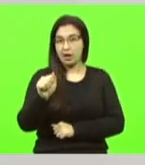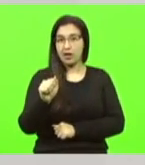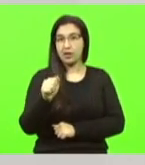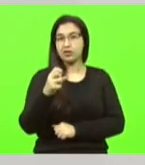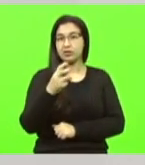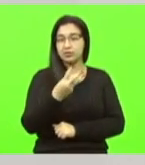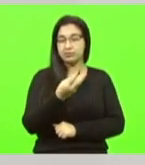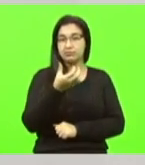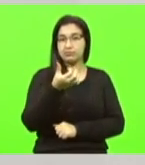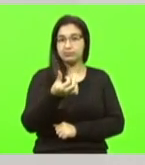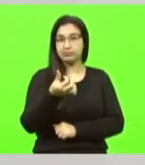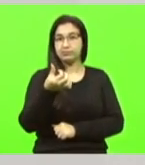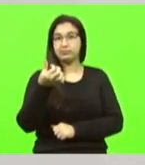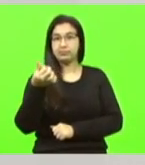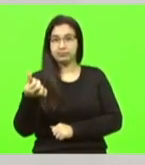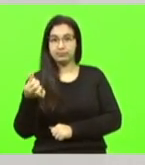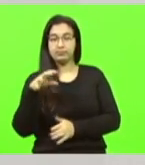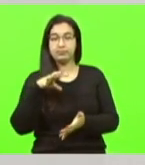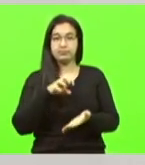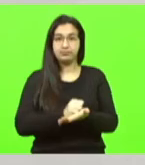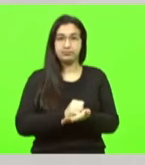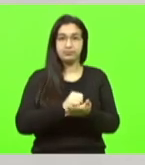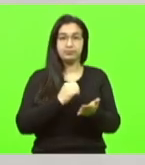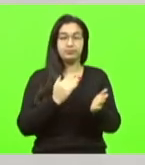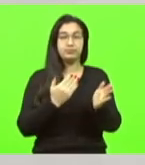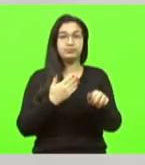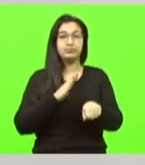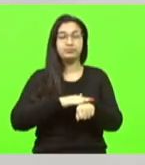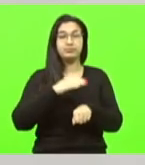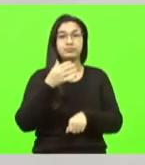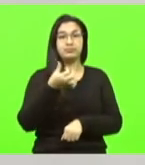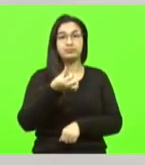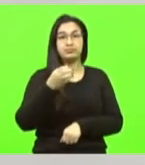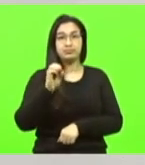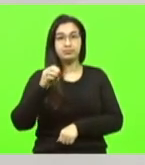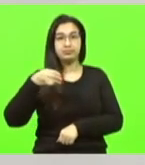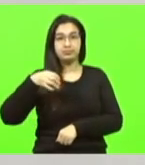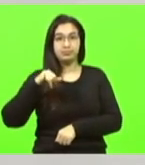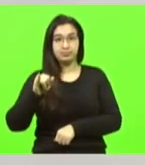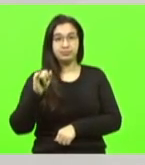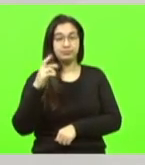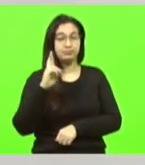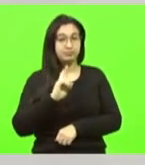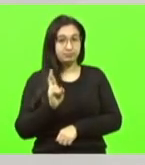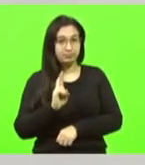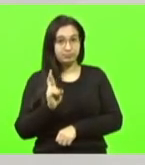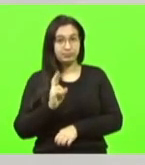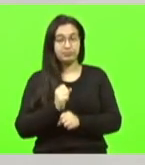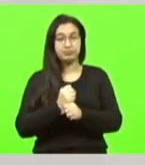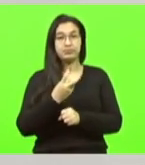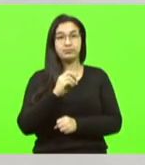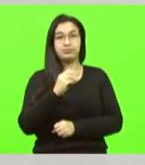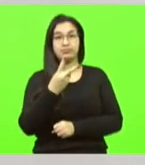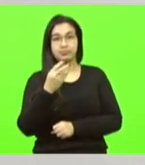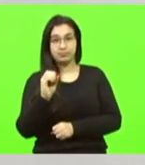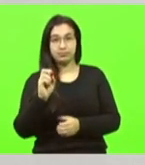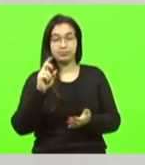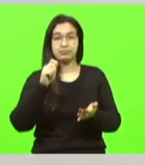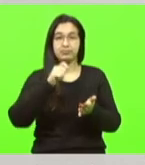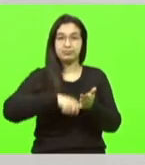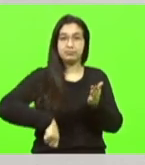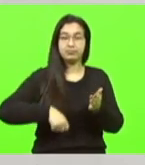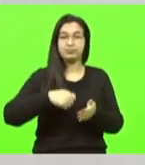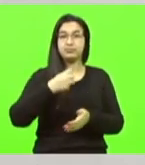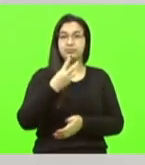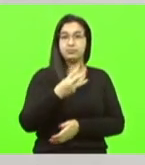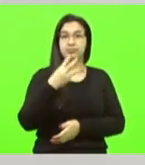366 contratos que somaram mais de 50 milhões de reais e, em 2020, assinou 338 contratos